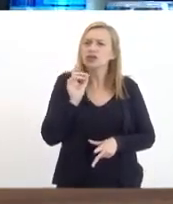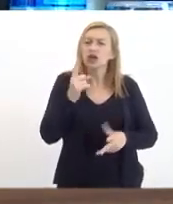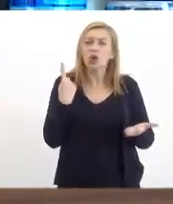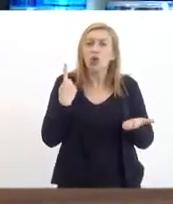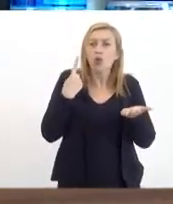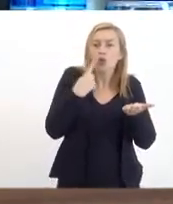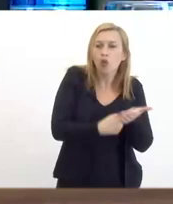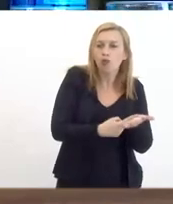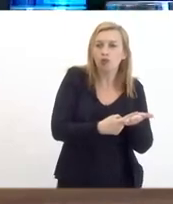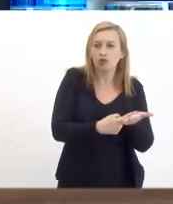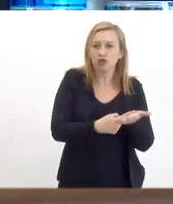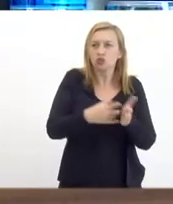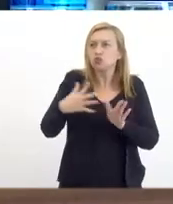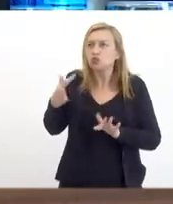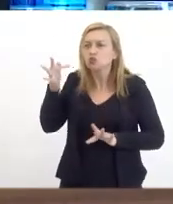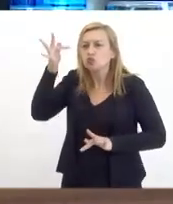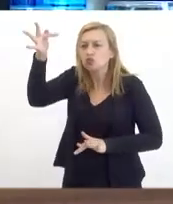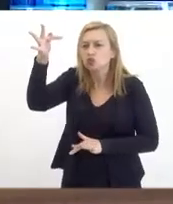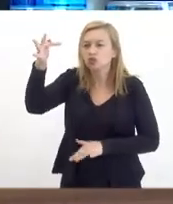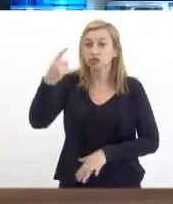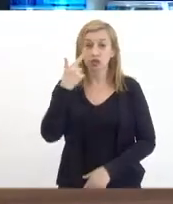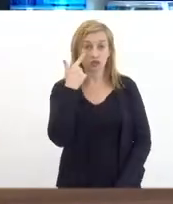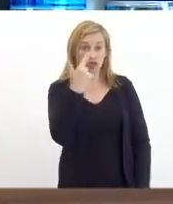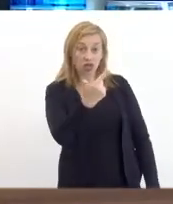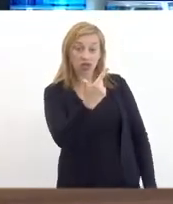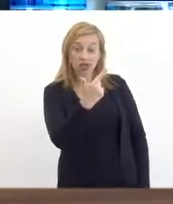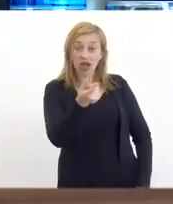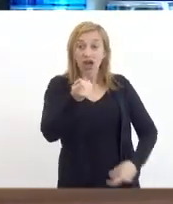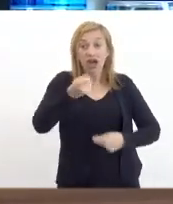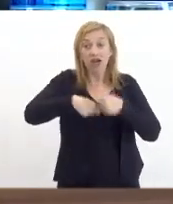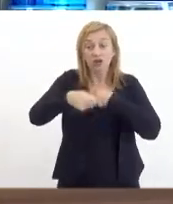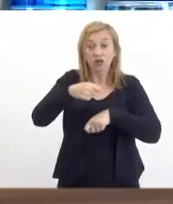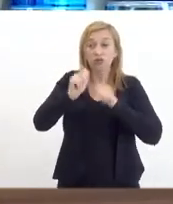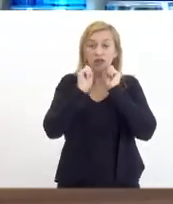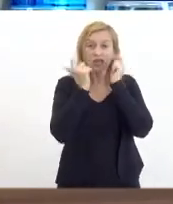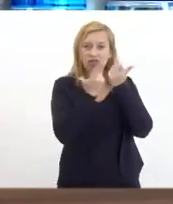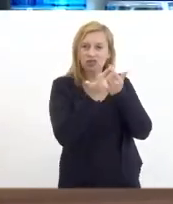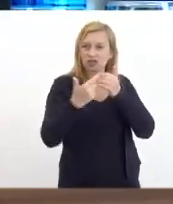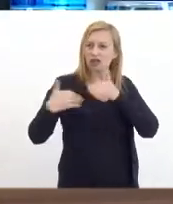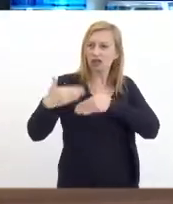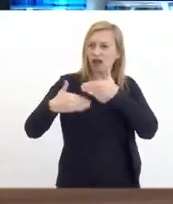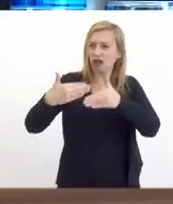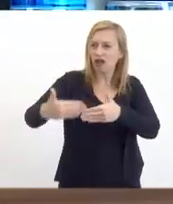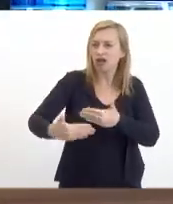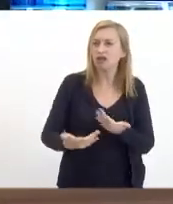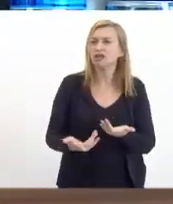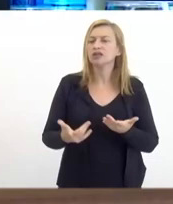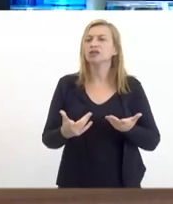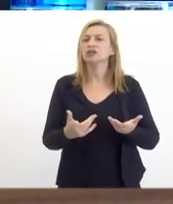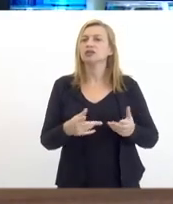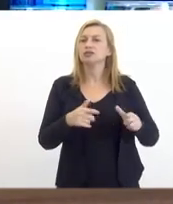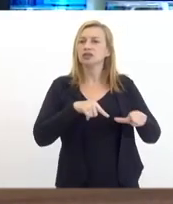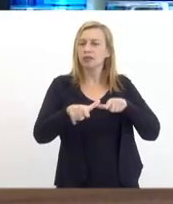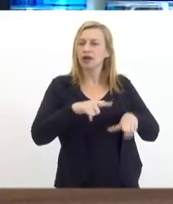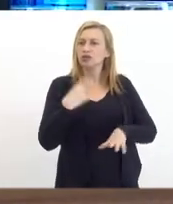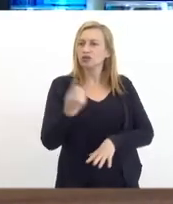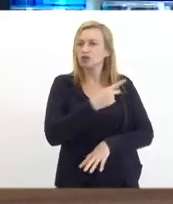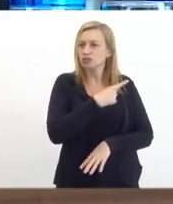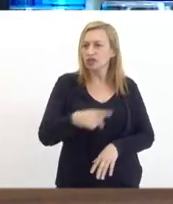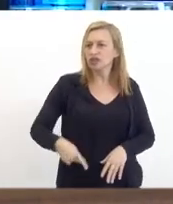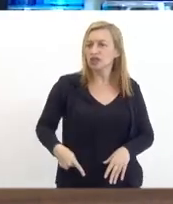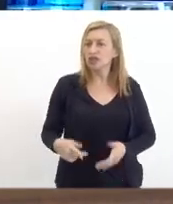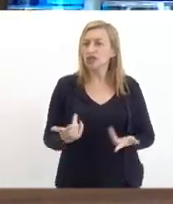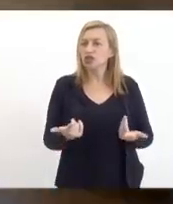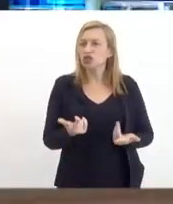compromisso com o futuro vocês viram aqui a economia que a LERJ fez ao longo do mandato aqui do nosso presidente em que